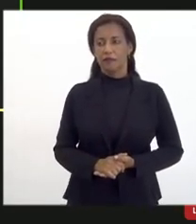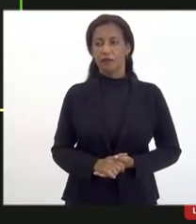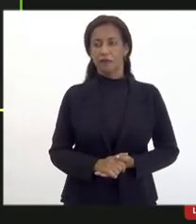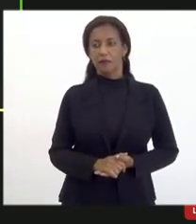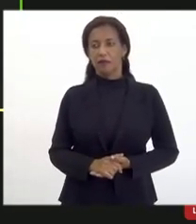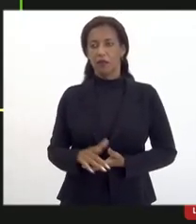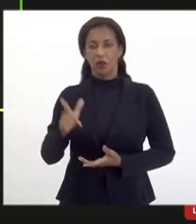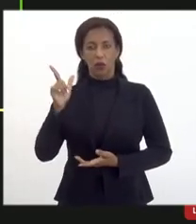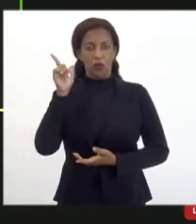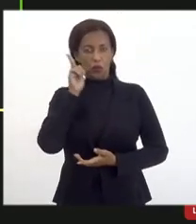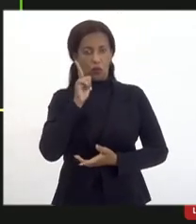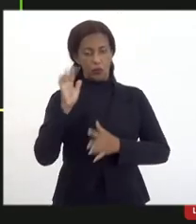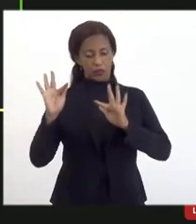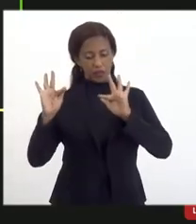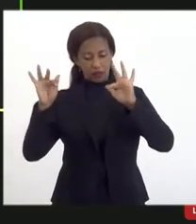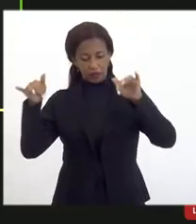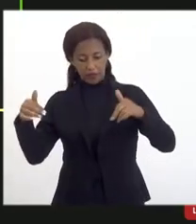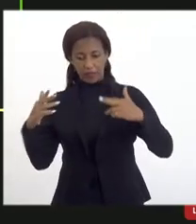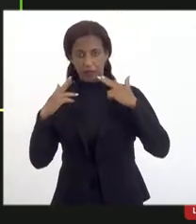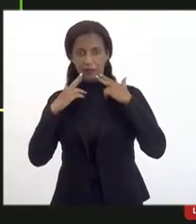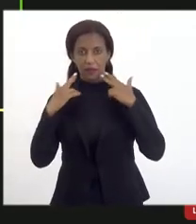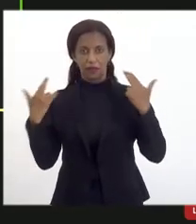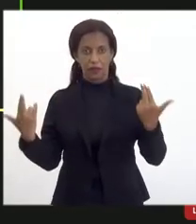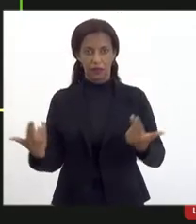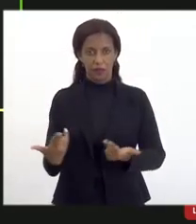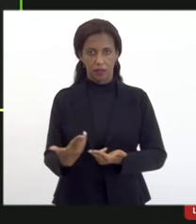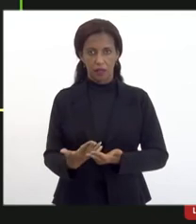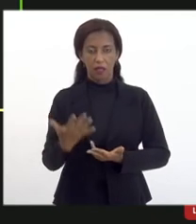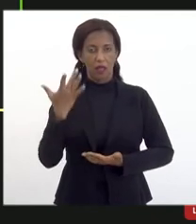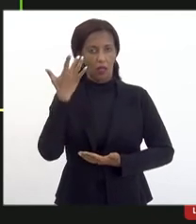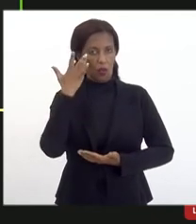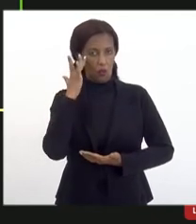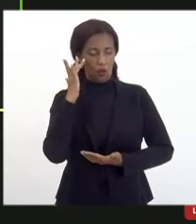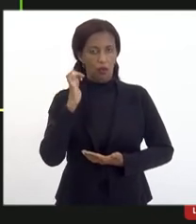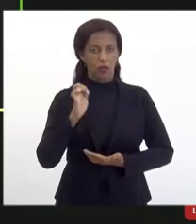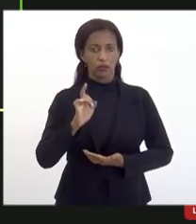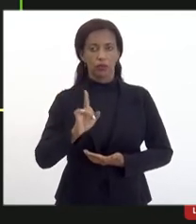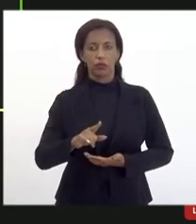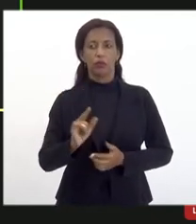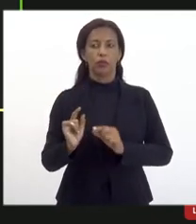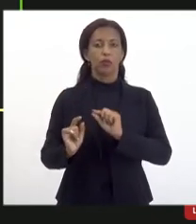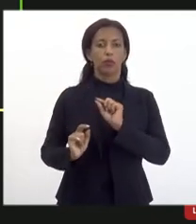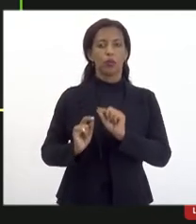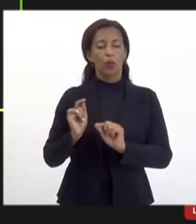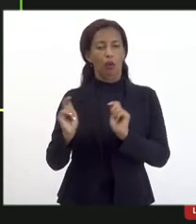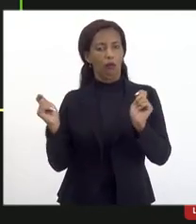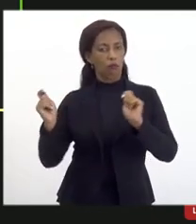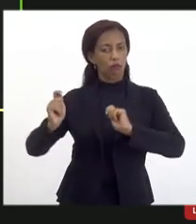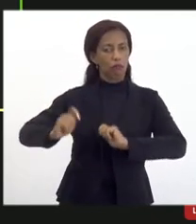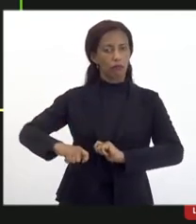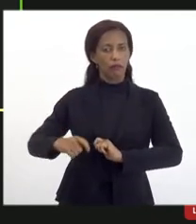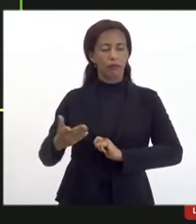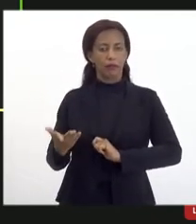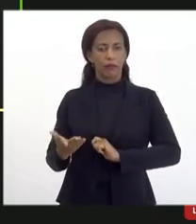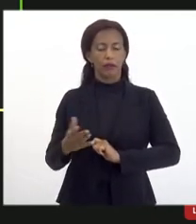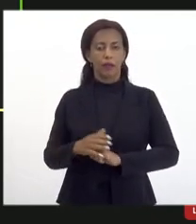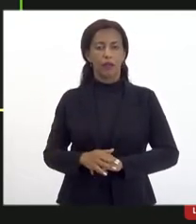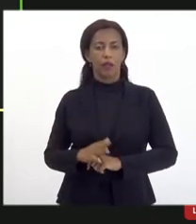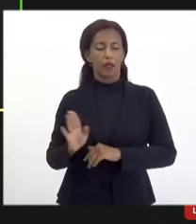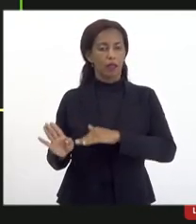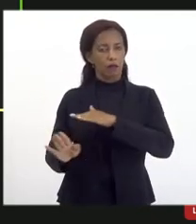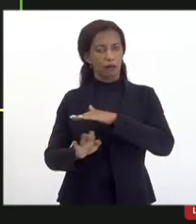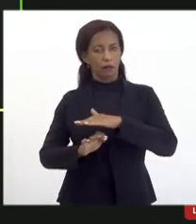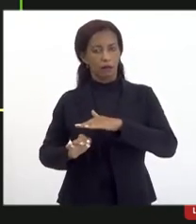finalizar a nossa reunião eu acho que o que compete aí a BIMAC